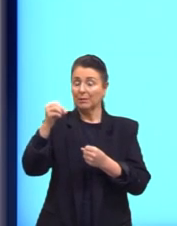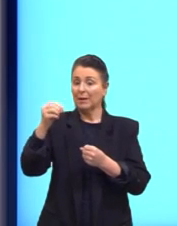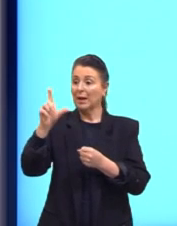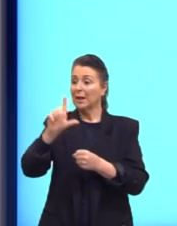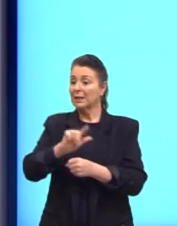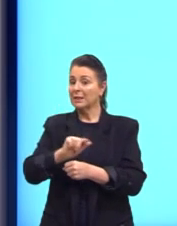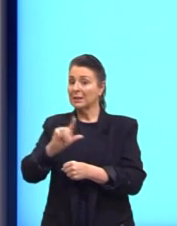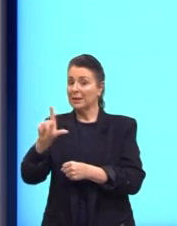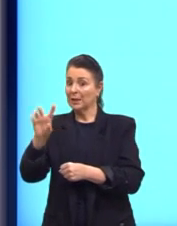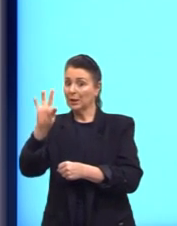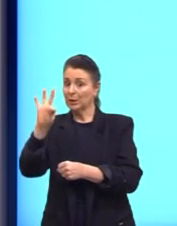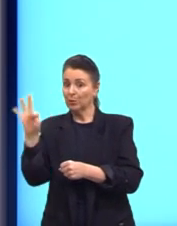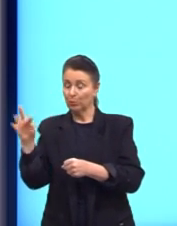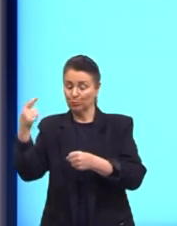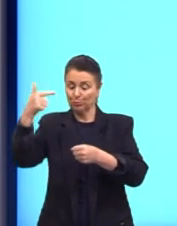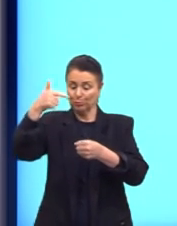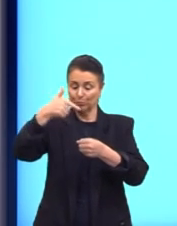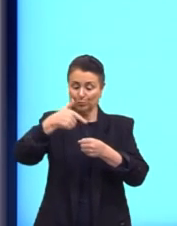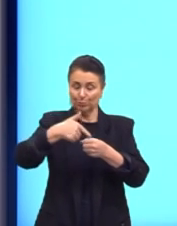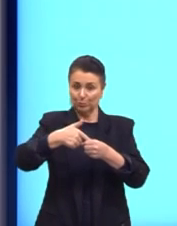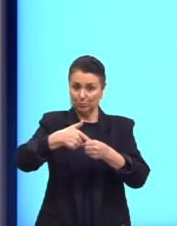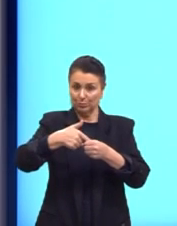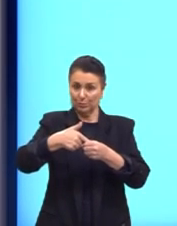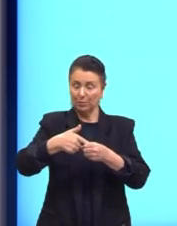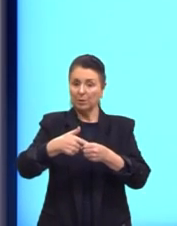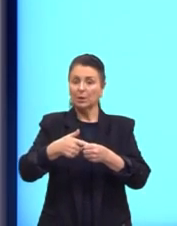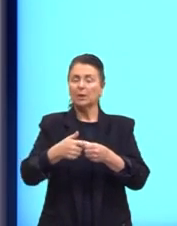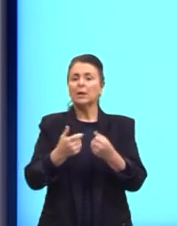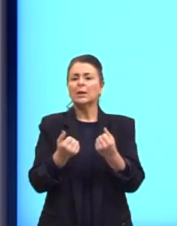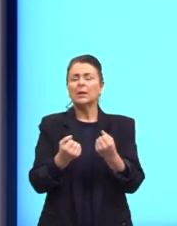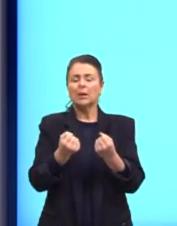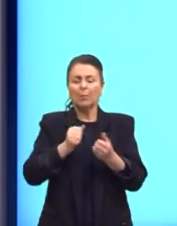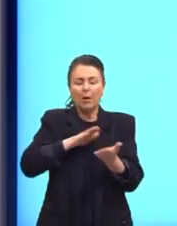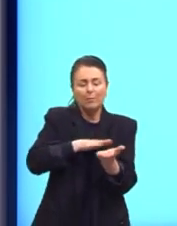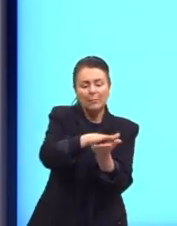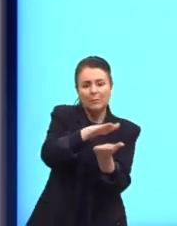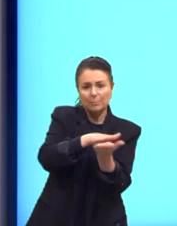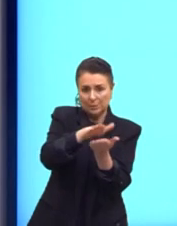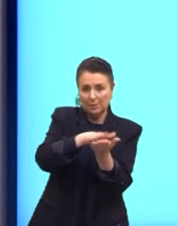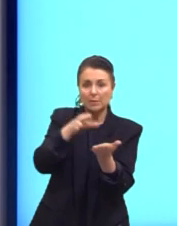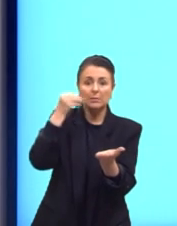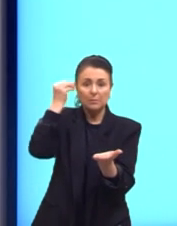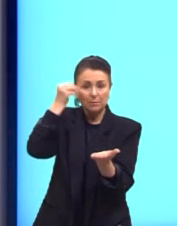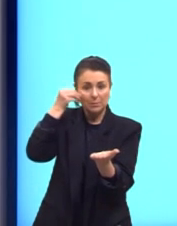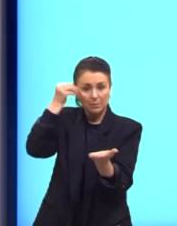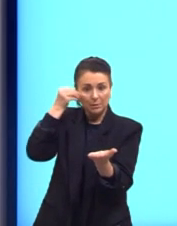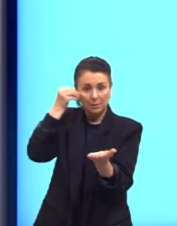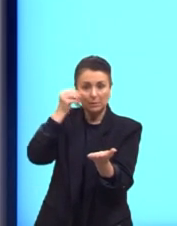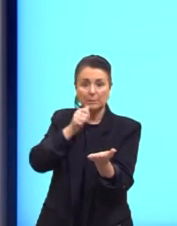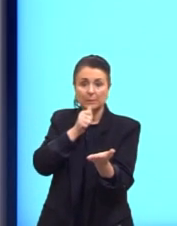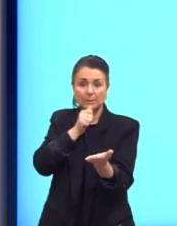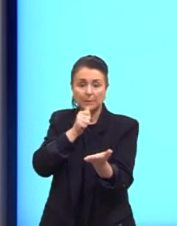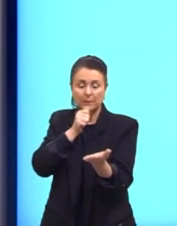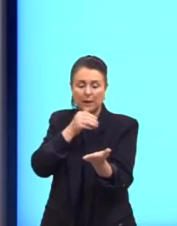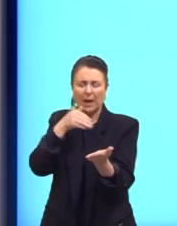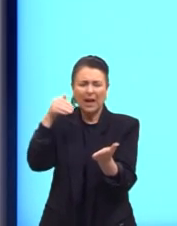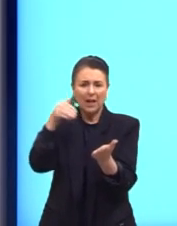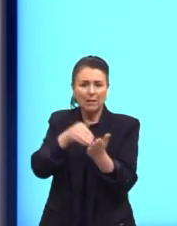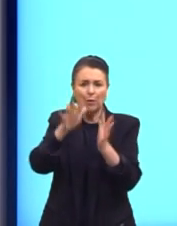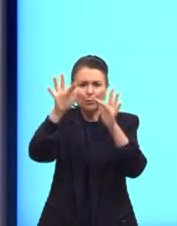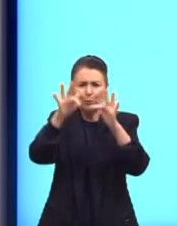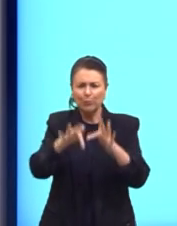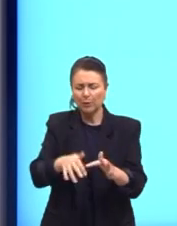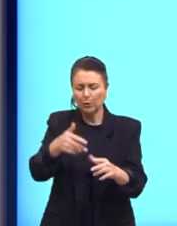colocados no tanque desse carro, que é dirigido em uma pista de testes até que todo combustível tenha sido